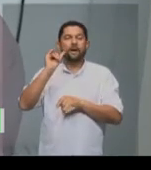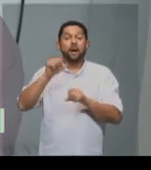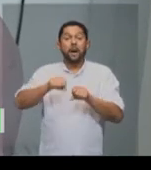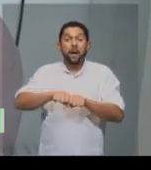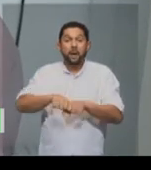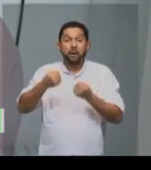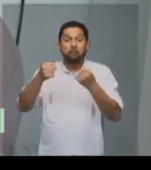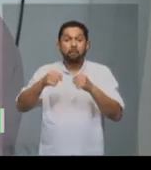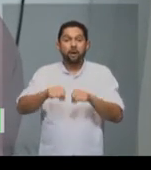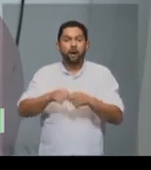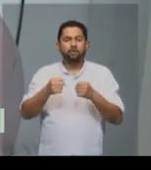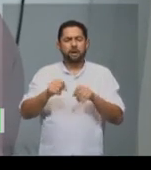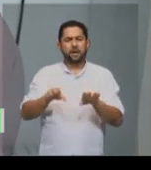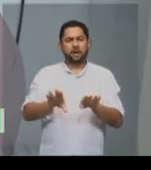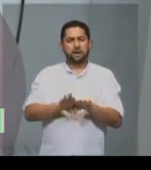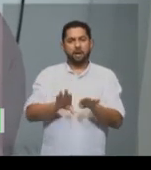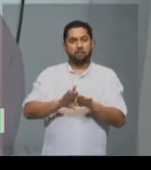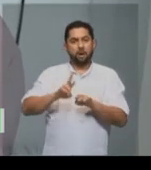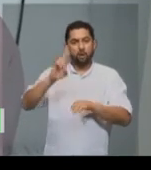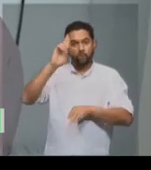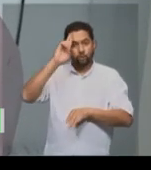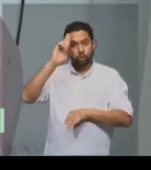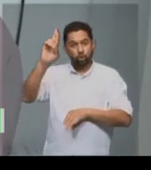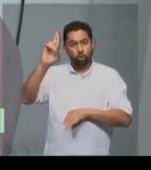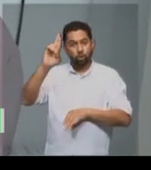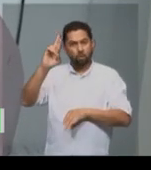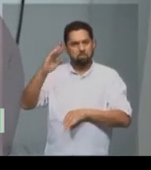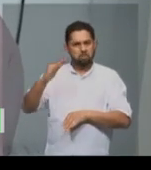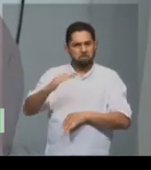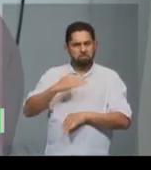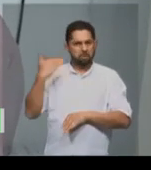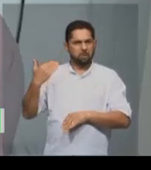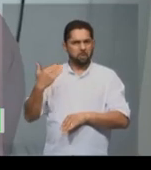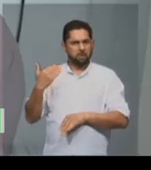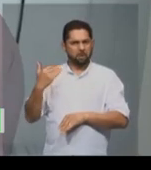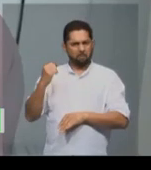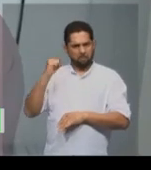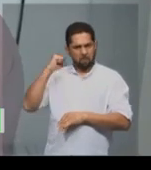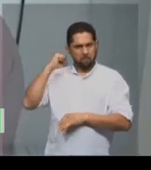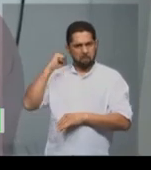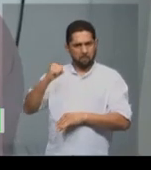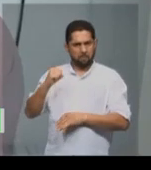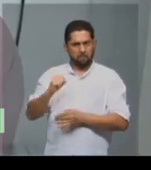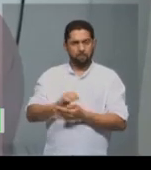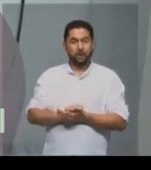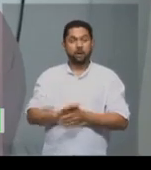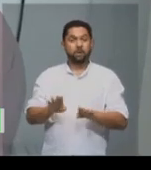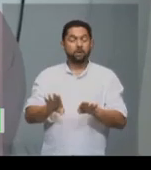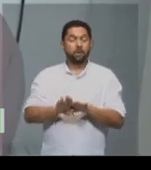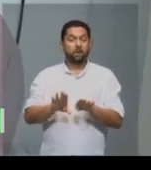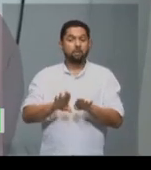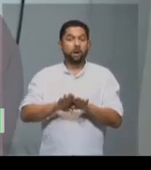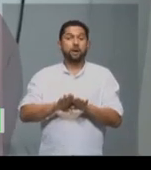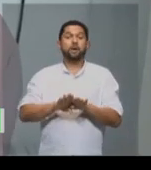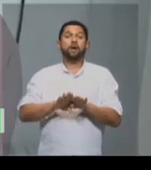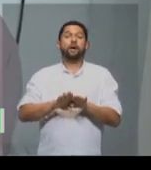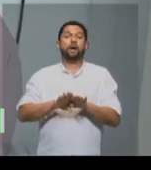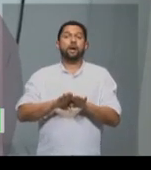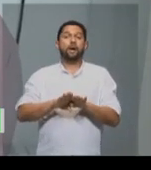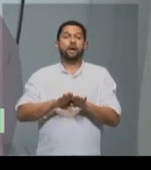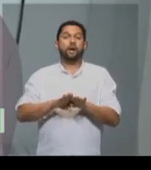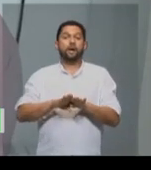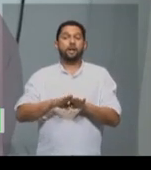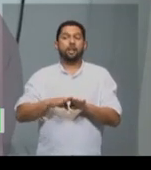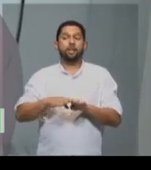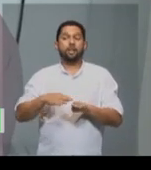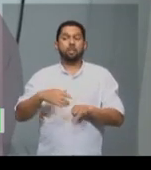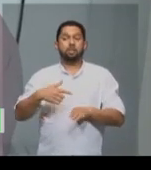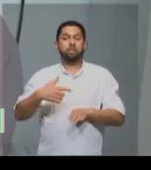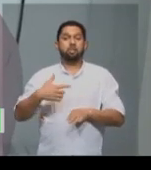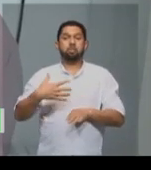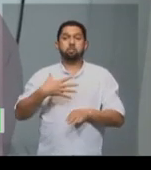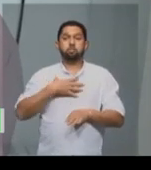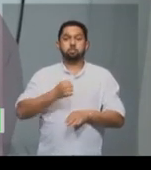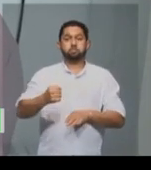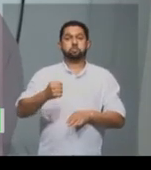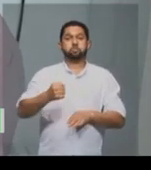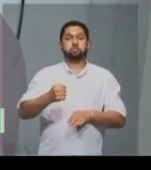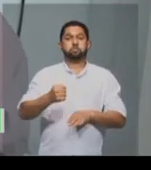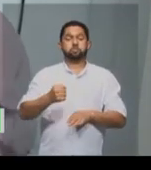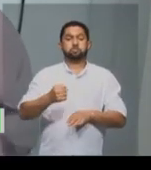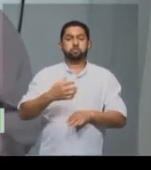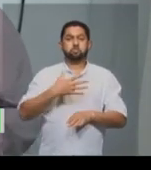assassinar os seus senhores, cometer suicídio. Suicídio e resistência? Sim.